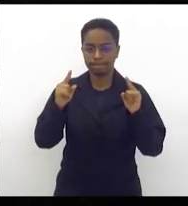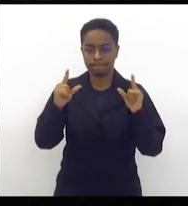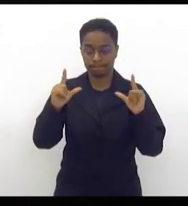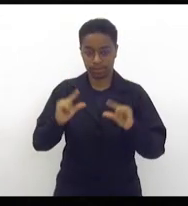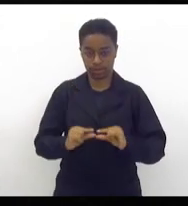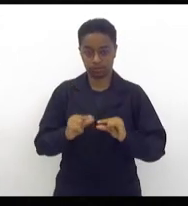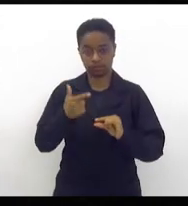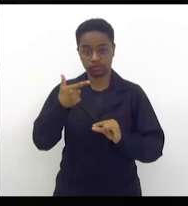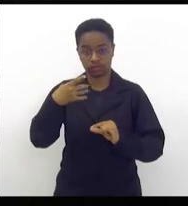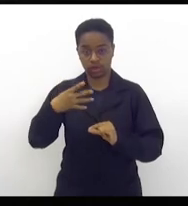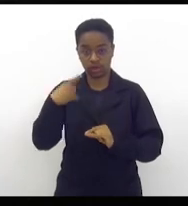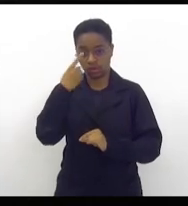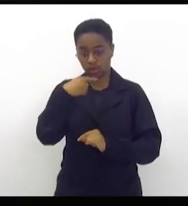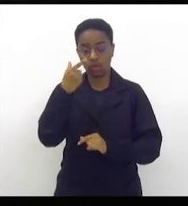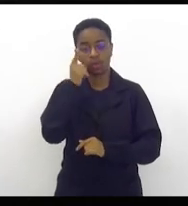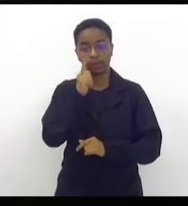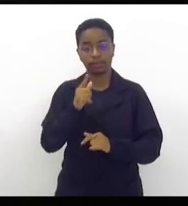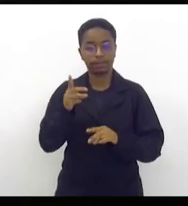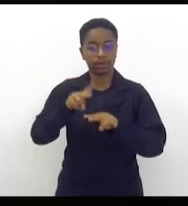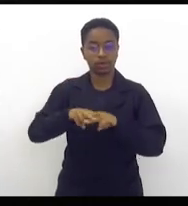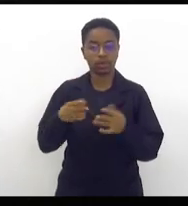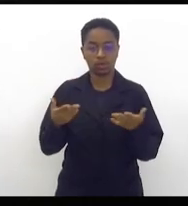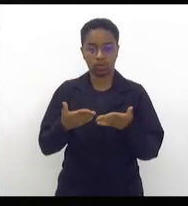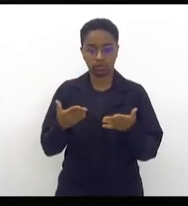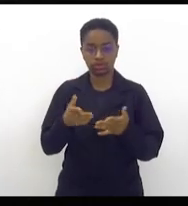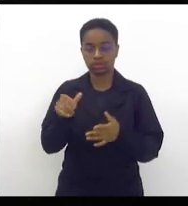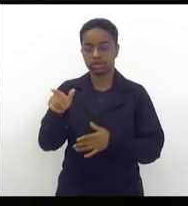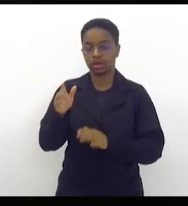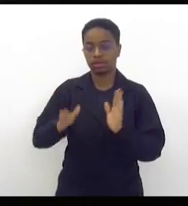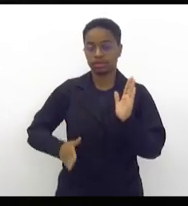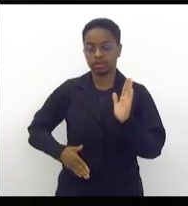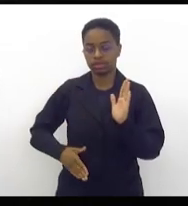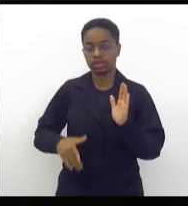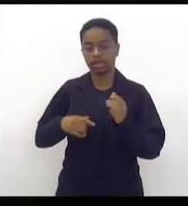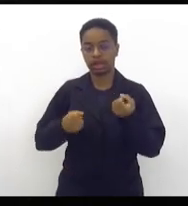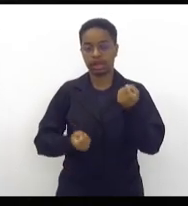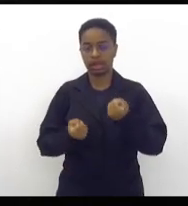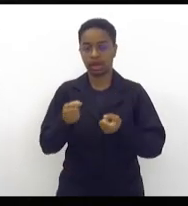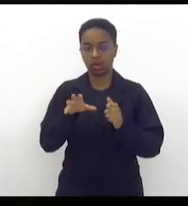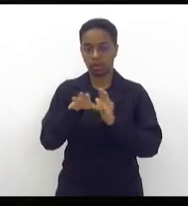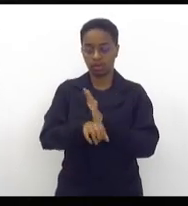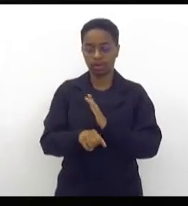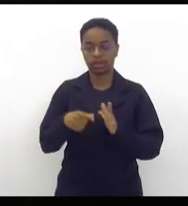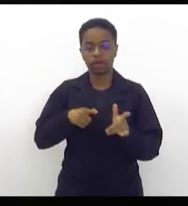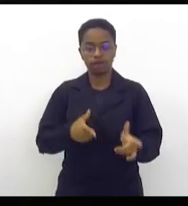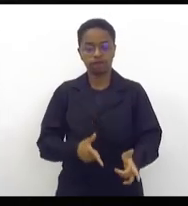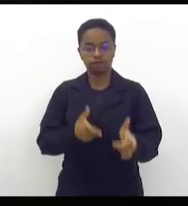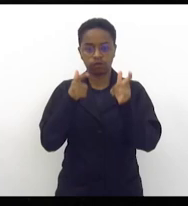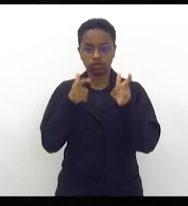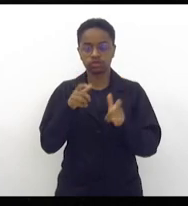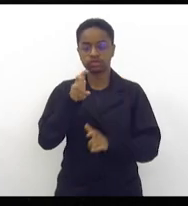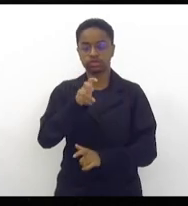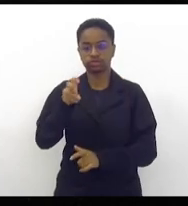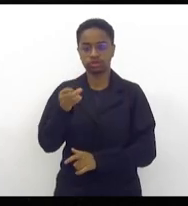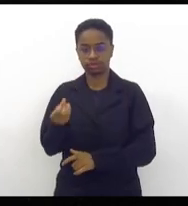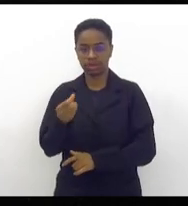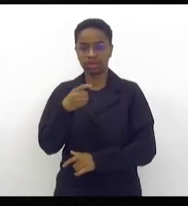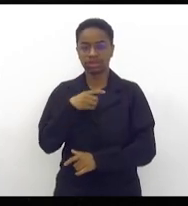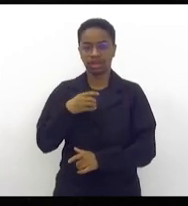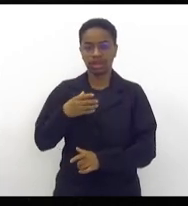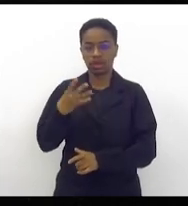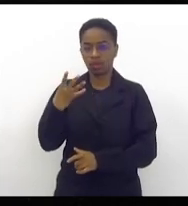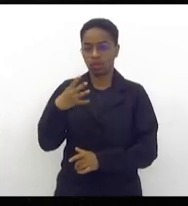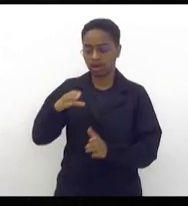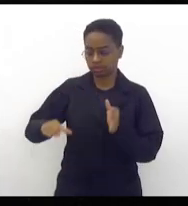preso no dia de hoje, um meliante com um carro roubado, com um fuzil 556, com quatro carregadores, dezenas de